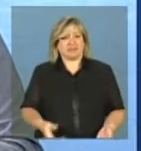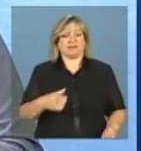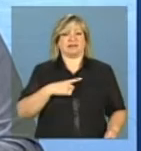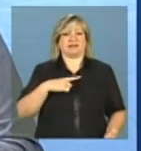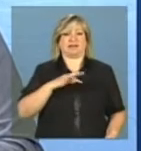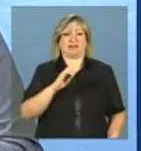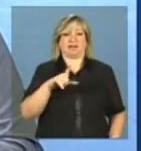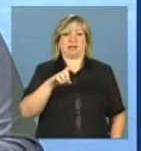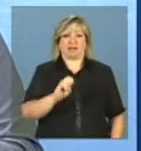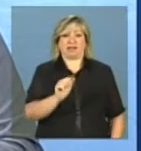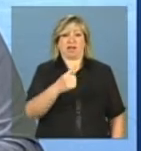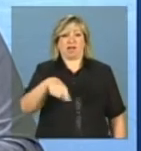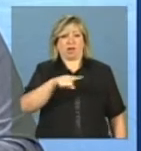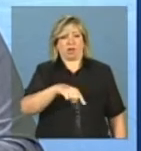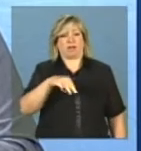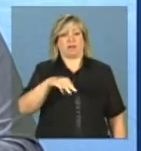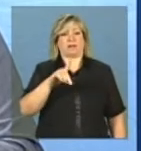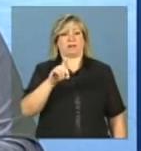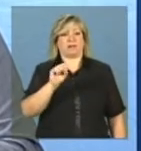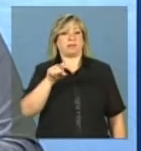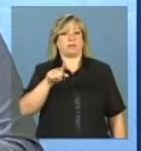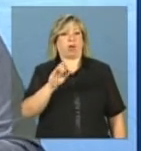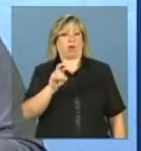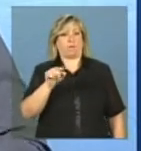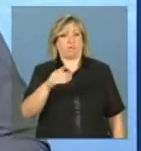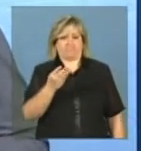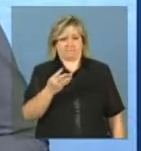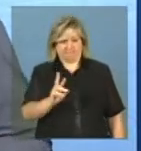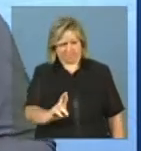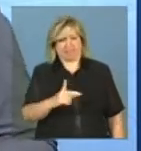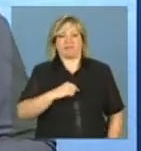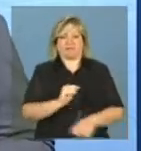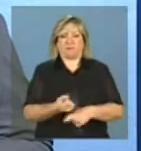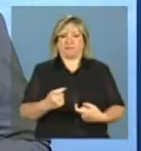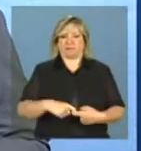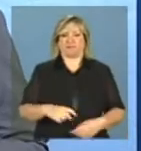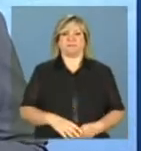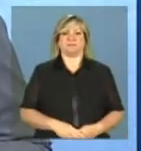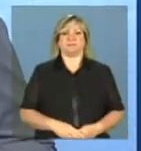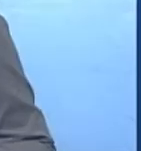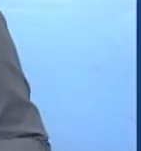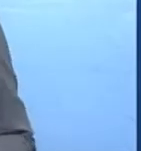-5868 ou pelo e-mail tele-arroba-mds.gov.br. Até já!